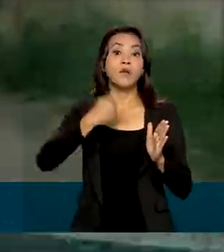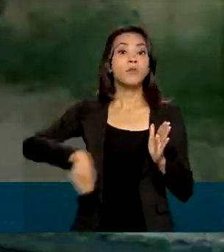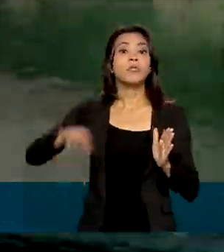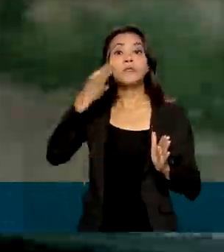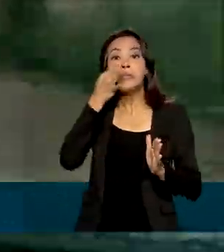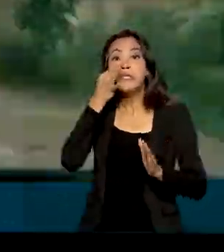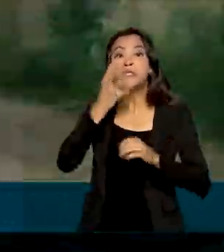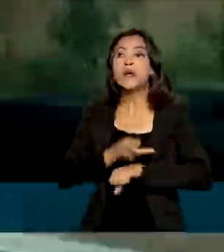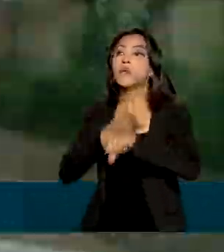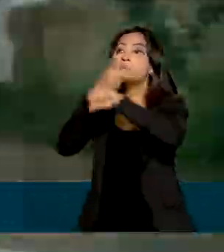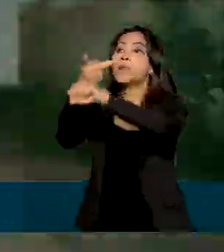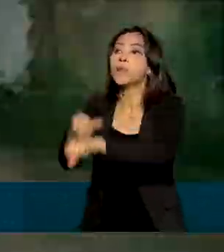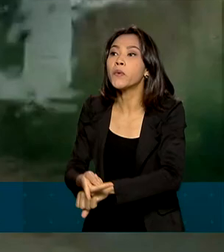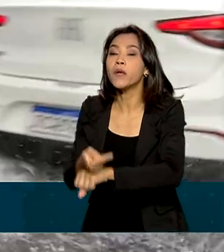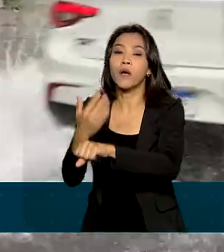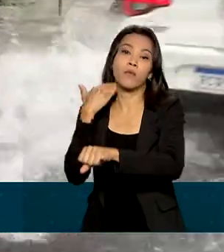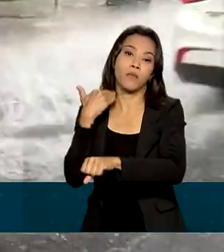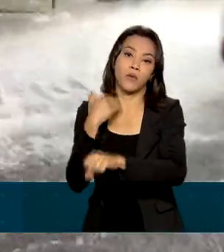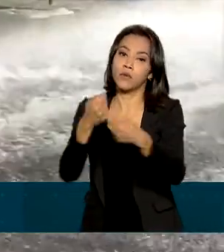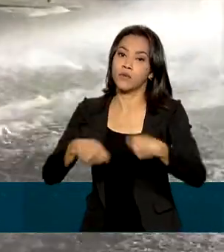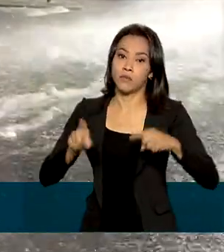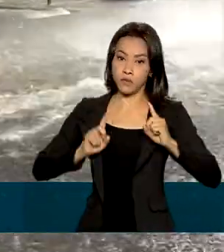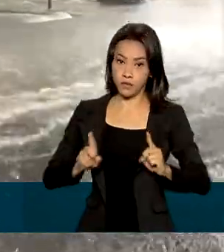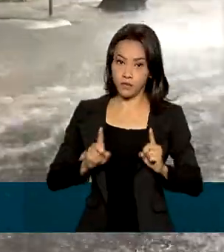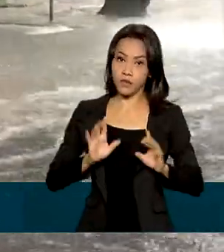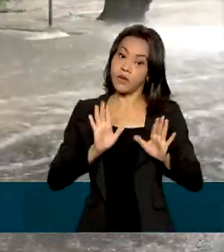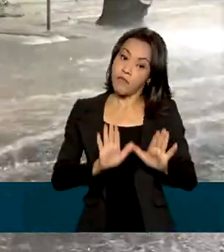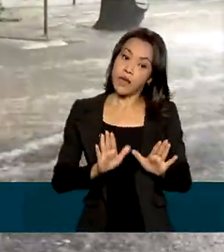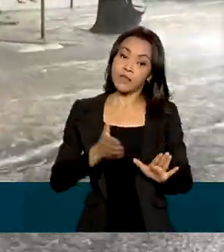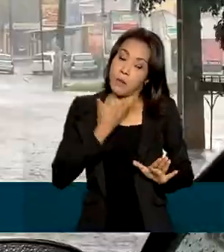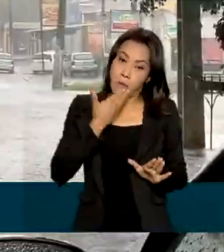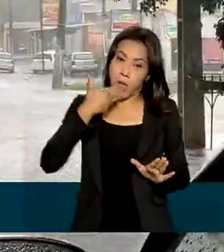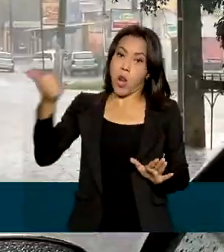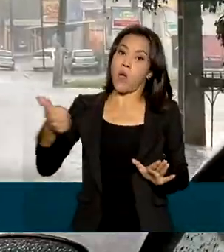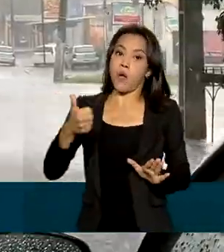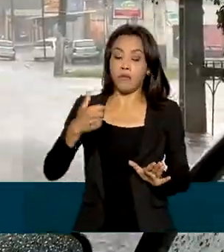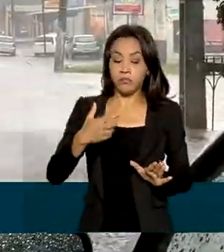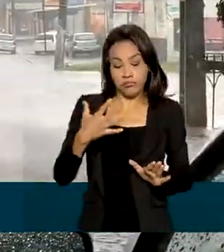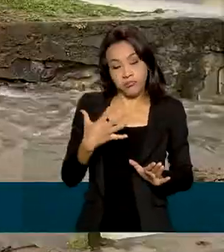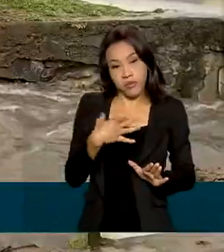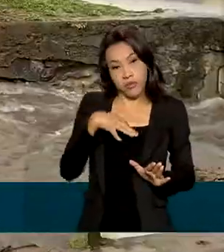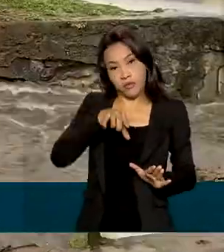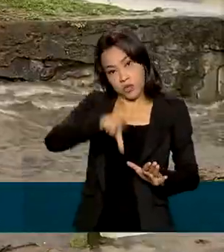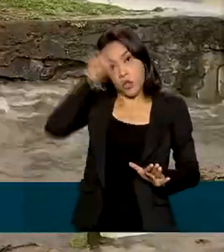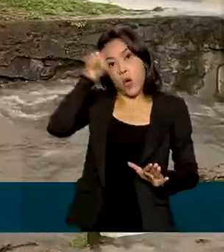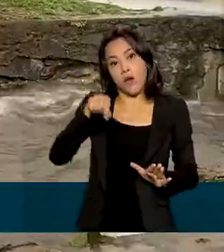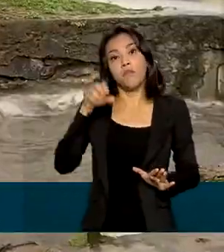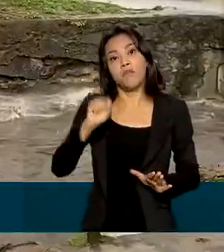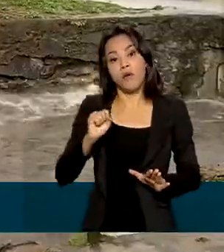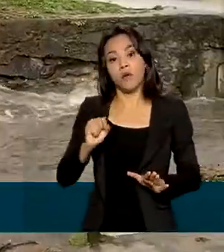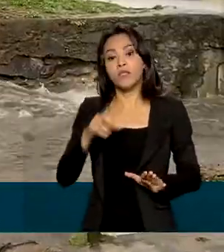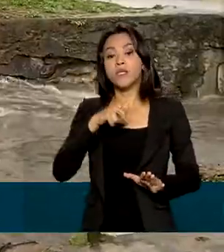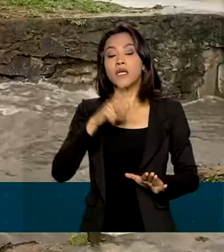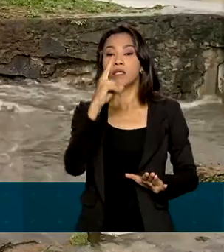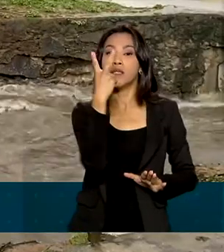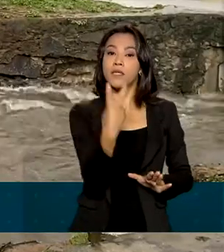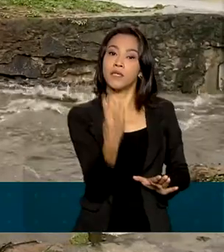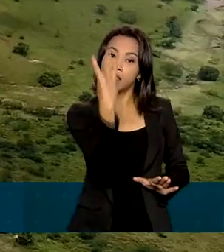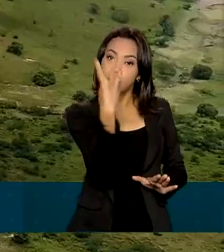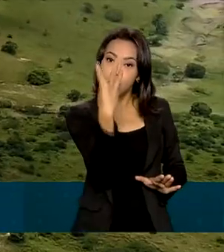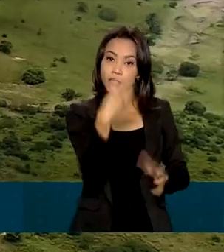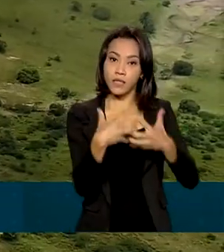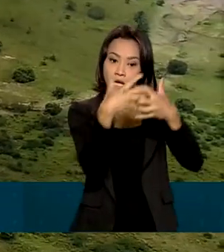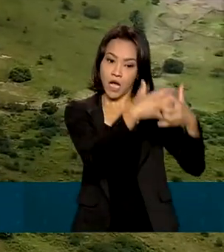agência. Mas, para facilitar o saque de quem prefere atendimento pessoal, três caminhões agências da